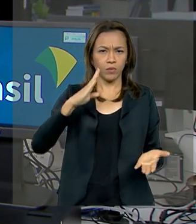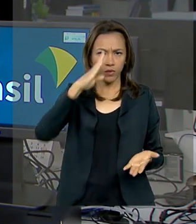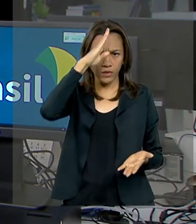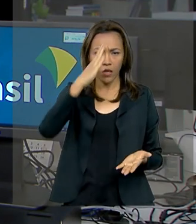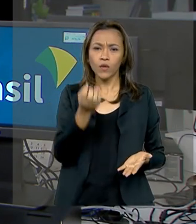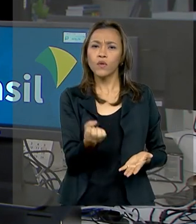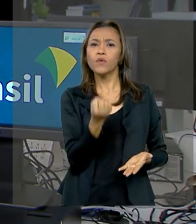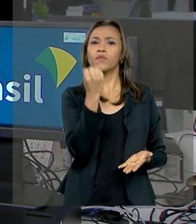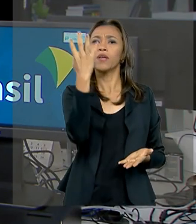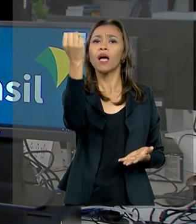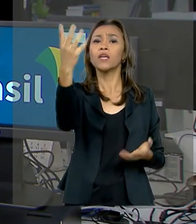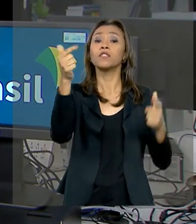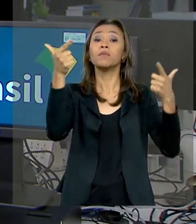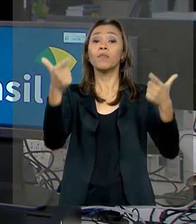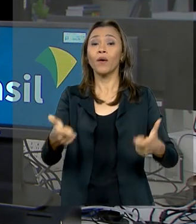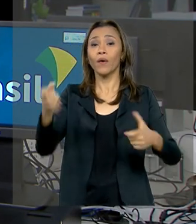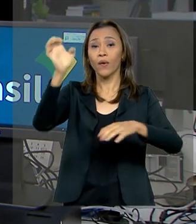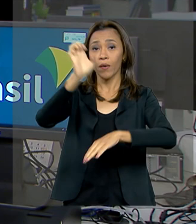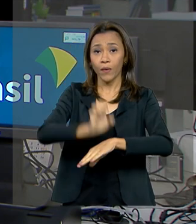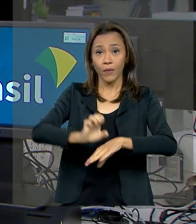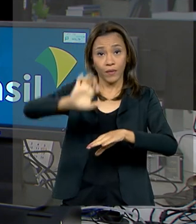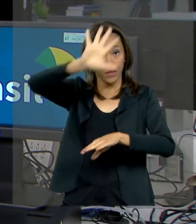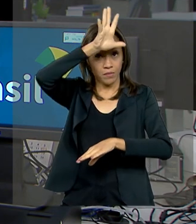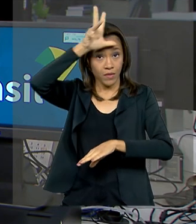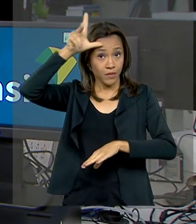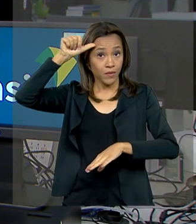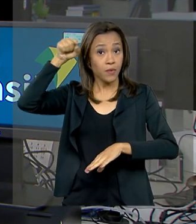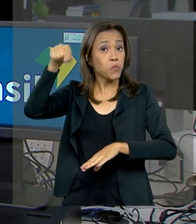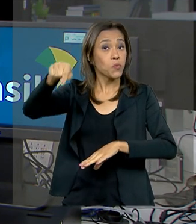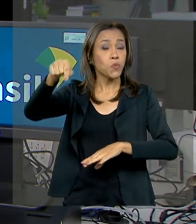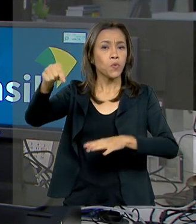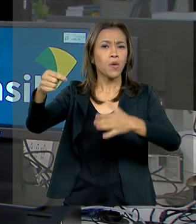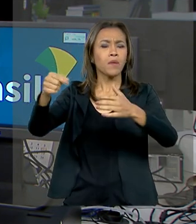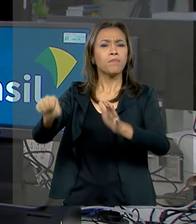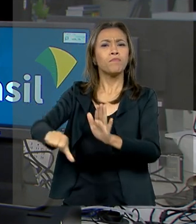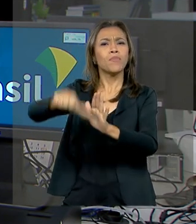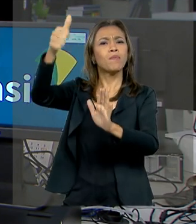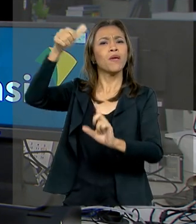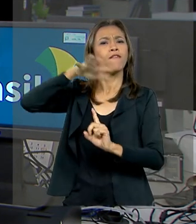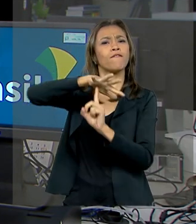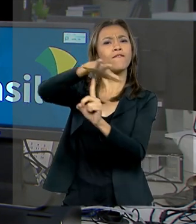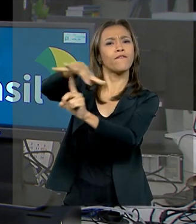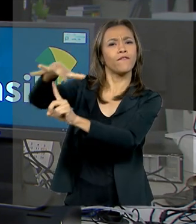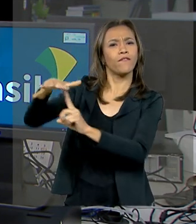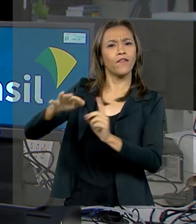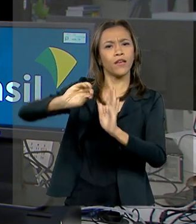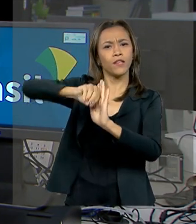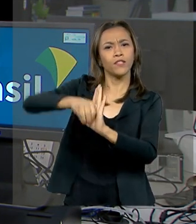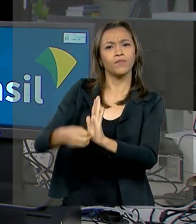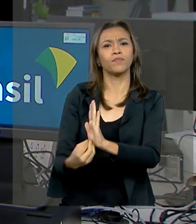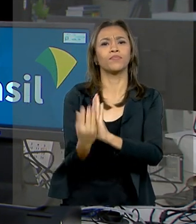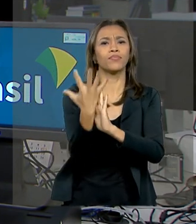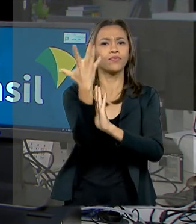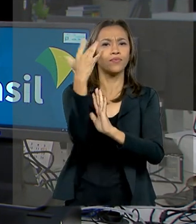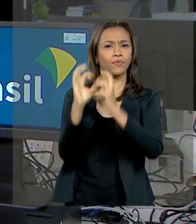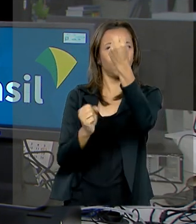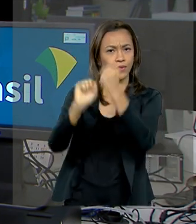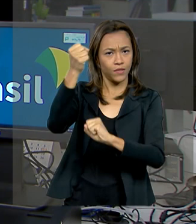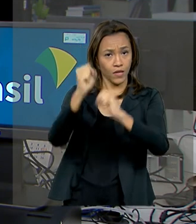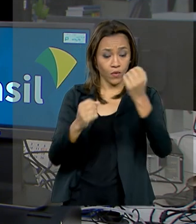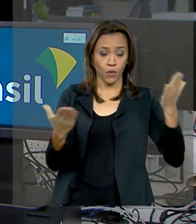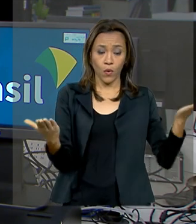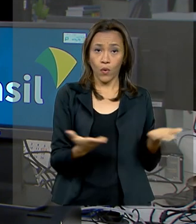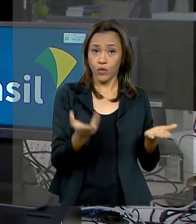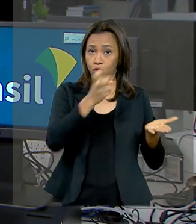viaja para o estado do Amazonas. Ele vai abrir a primeira feira de sustentabilidade do polo industrial. Ao sair pela manhã do